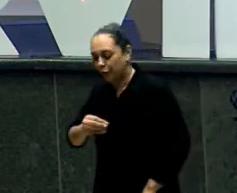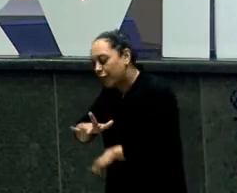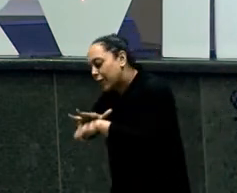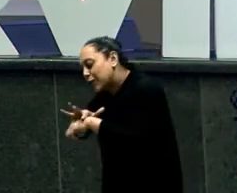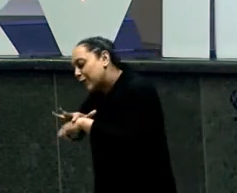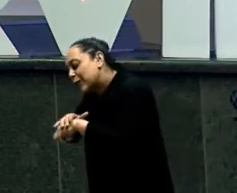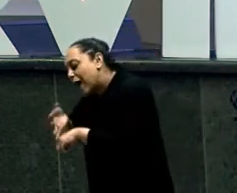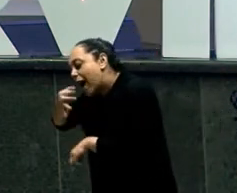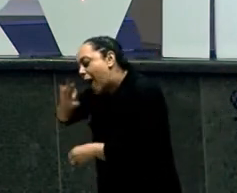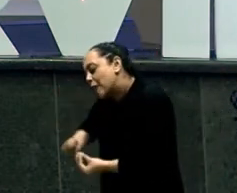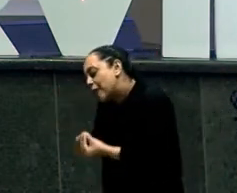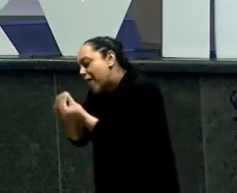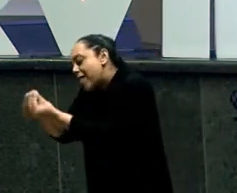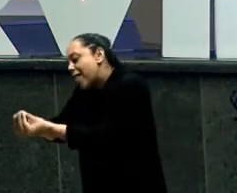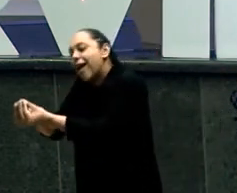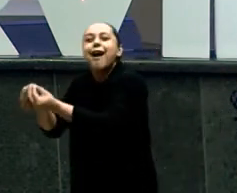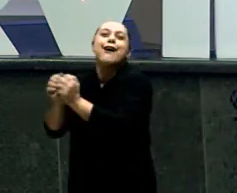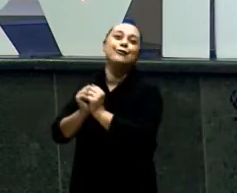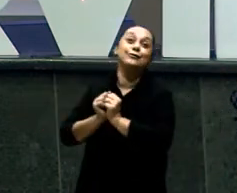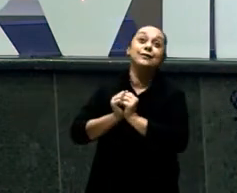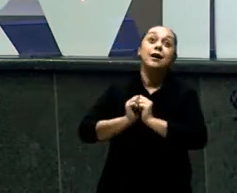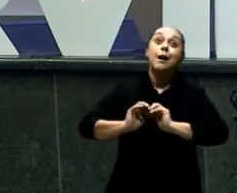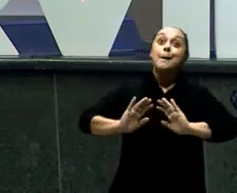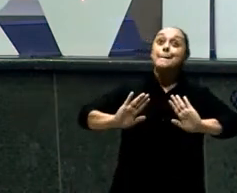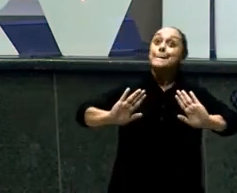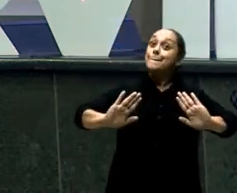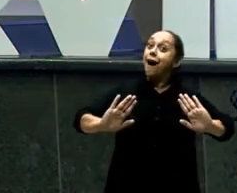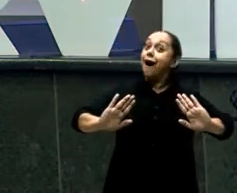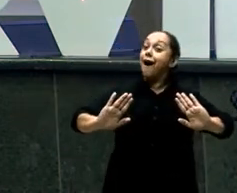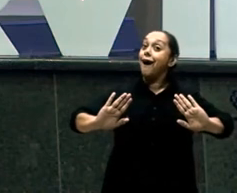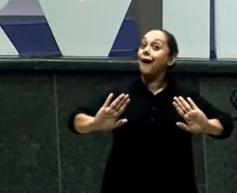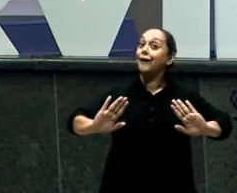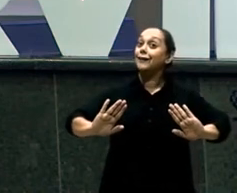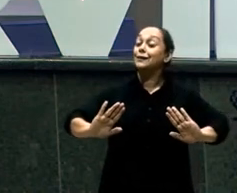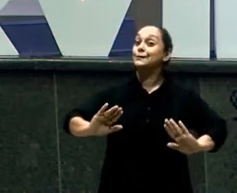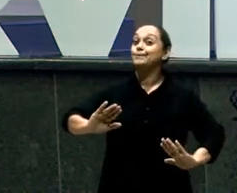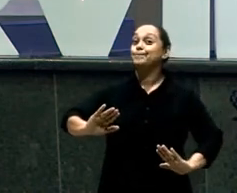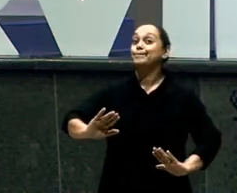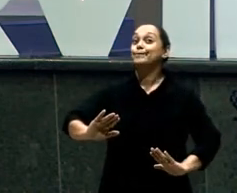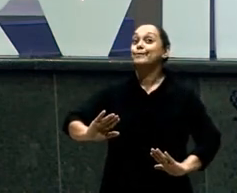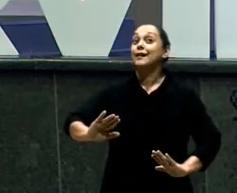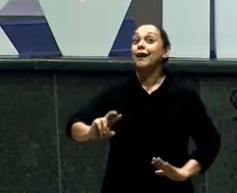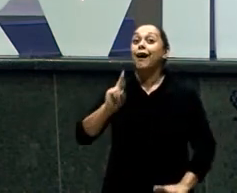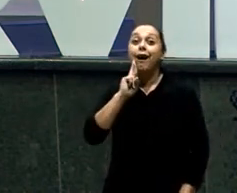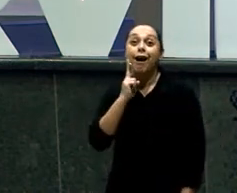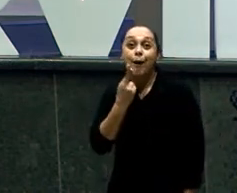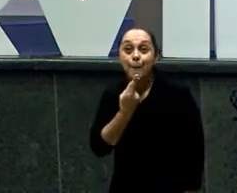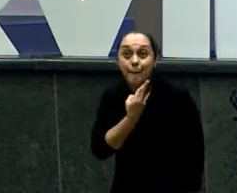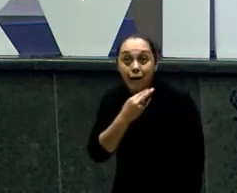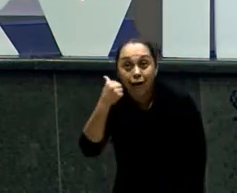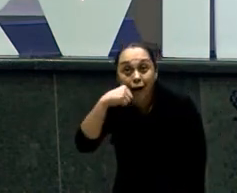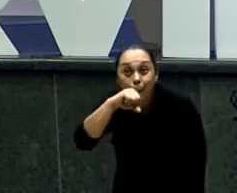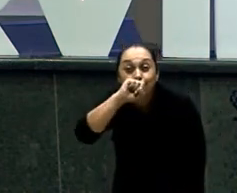Aqui o texto Só que Ó Eles não estão pensando No futuro Eles estão Levando uma vida Como uma